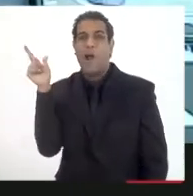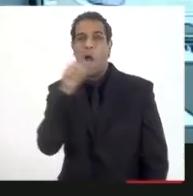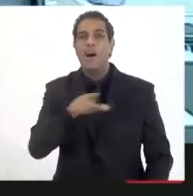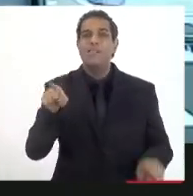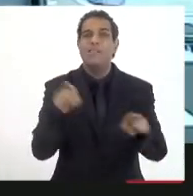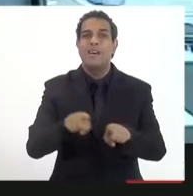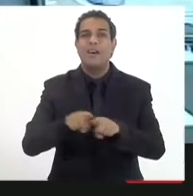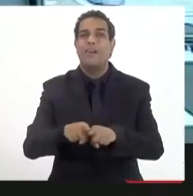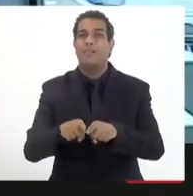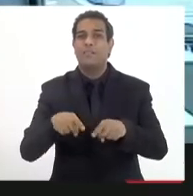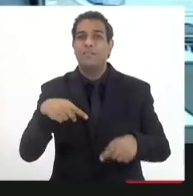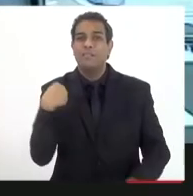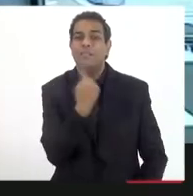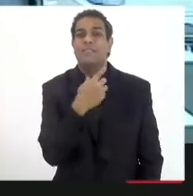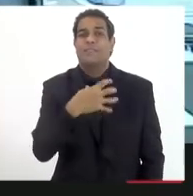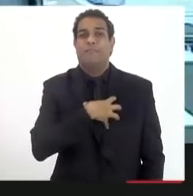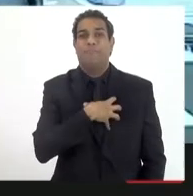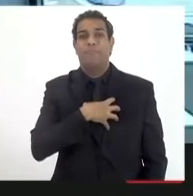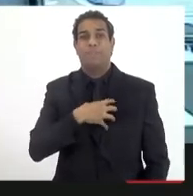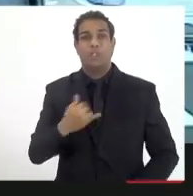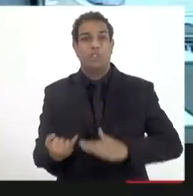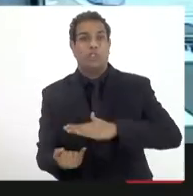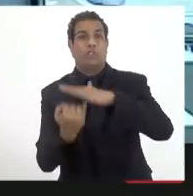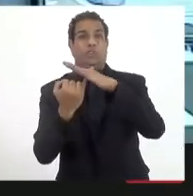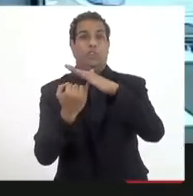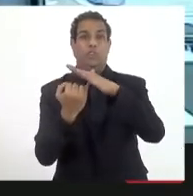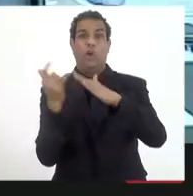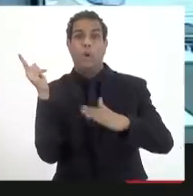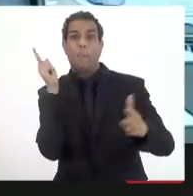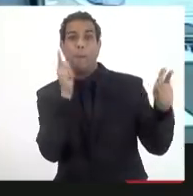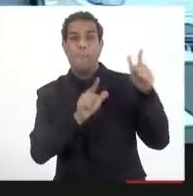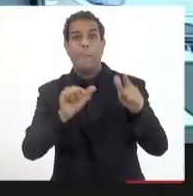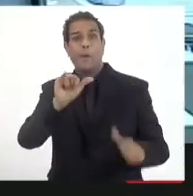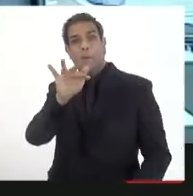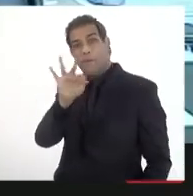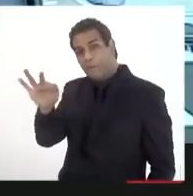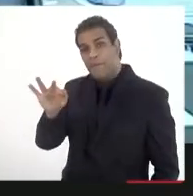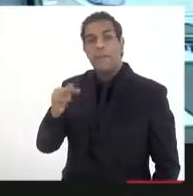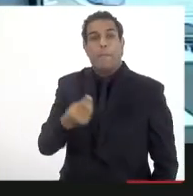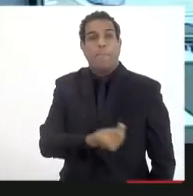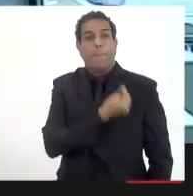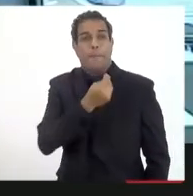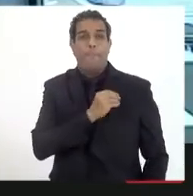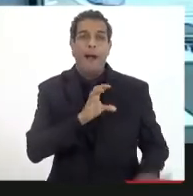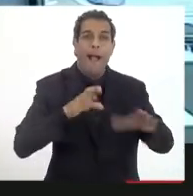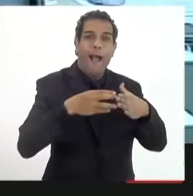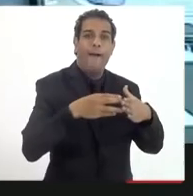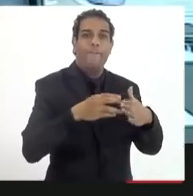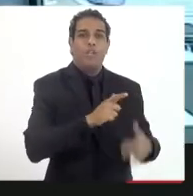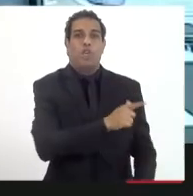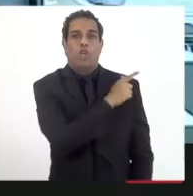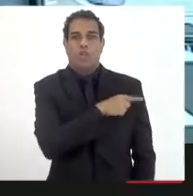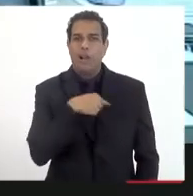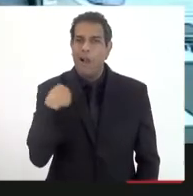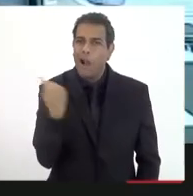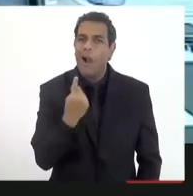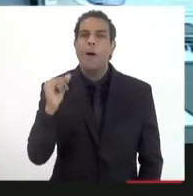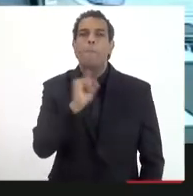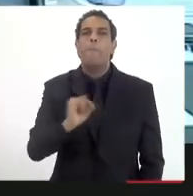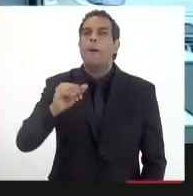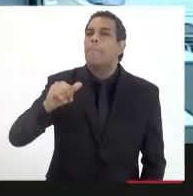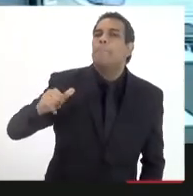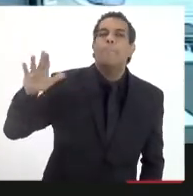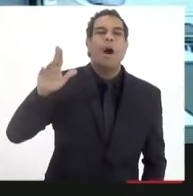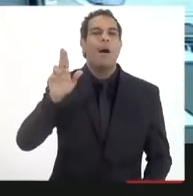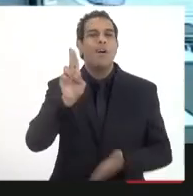é importante adicionar os institutos para que os institutos federais também possam participar dentro desse processo, mas acho muito importante